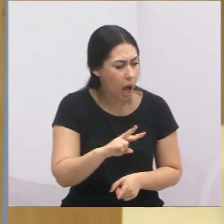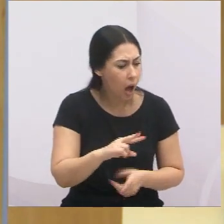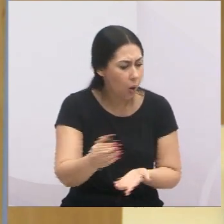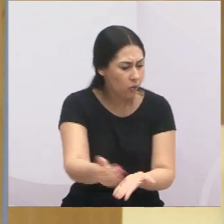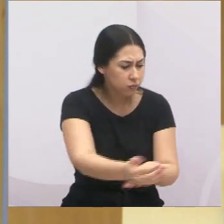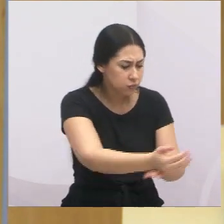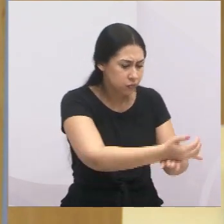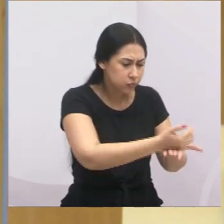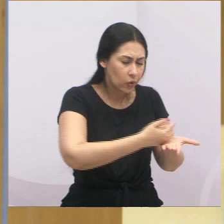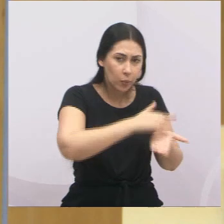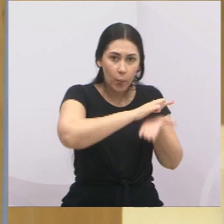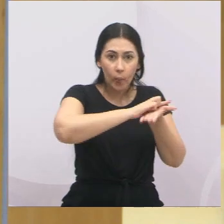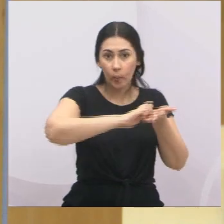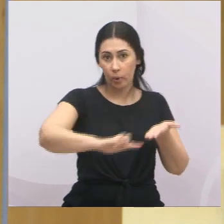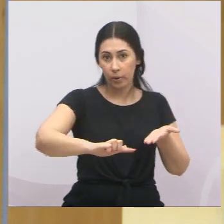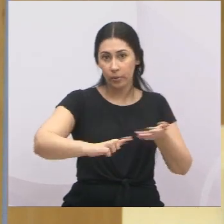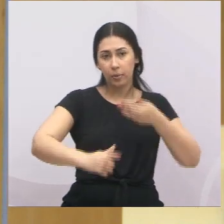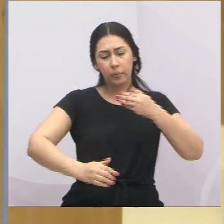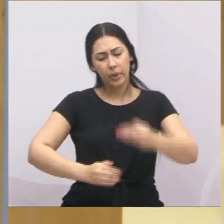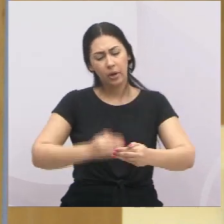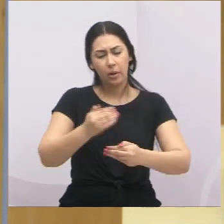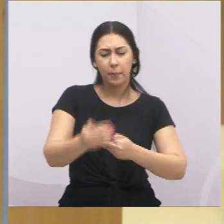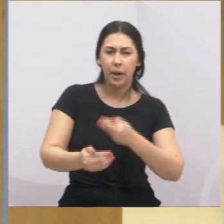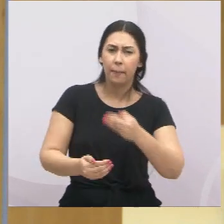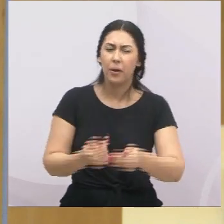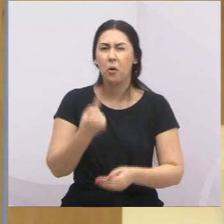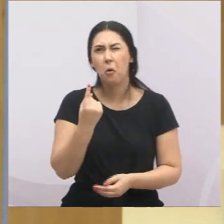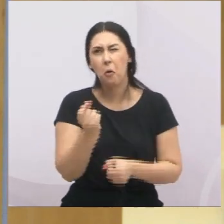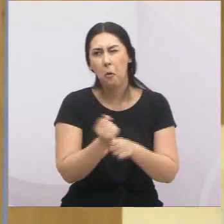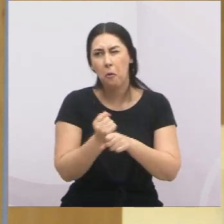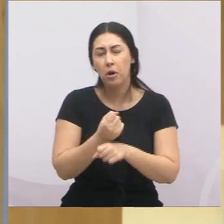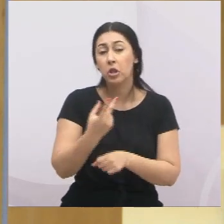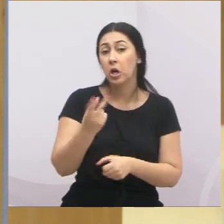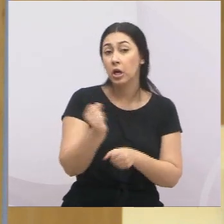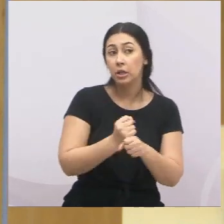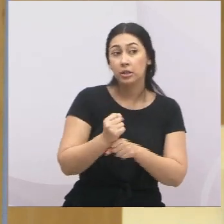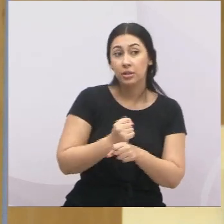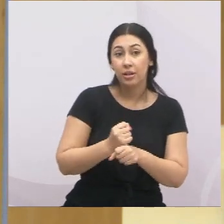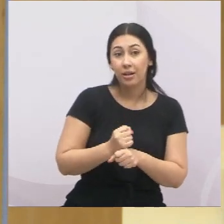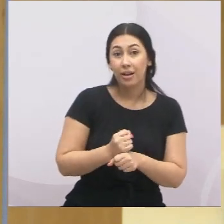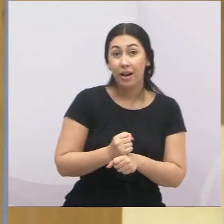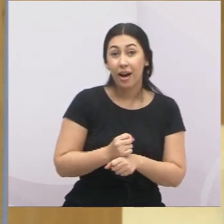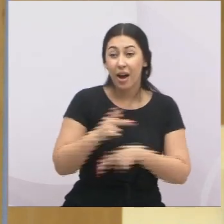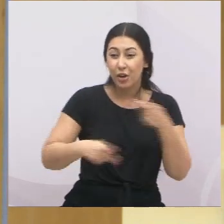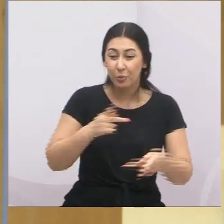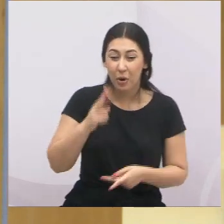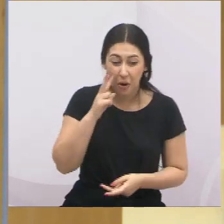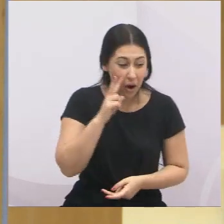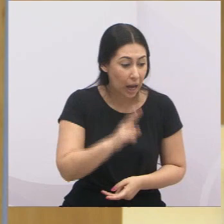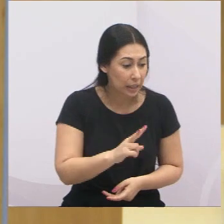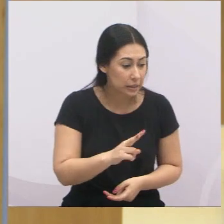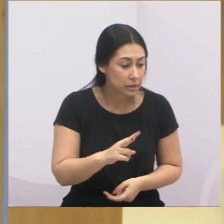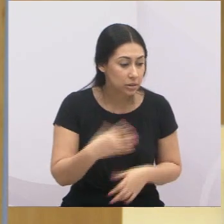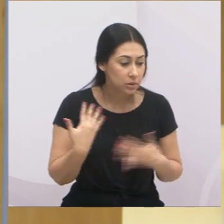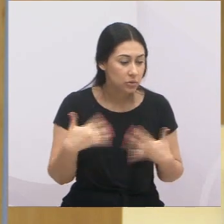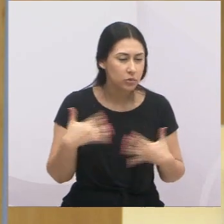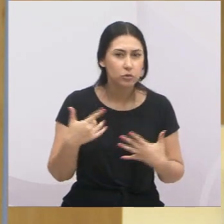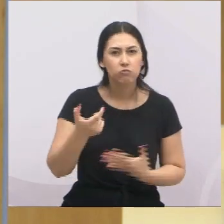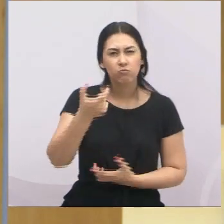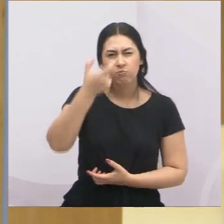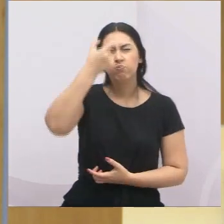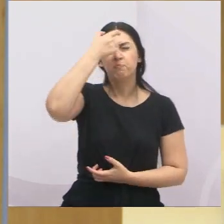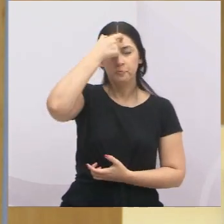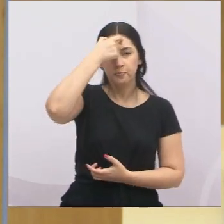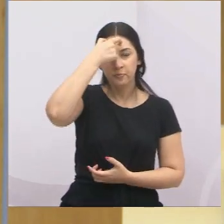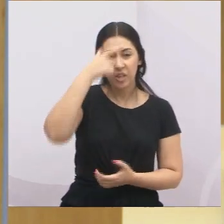E ele foi fazendo isso, Aderbal, durante um, dois anos, e a população ali foi tomando consciência hoje. A quantidade de